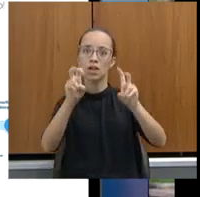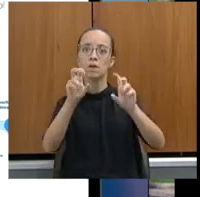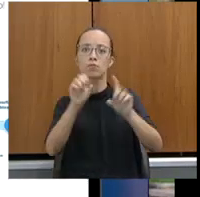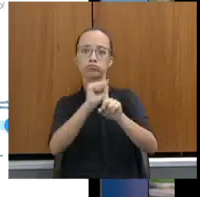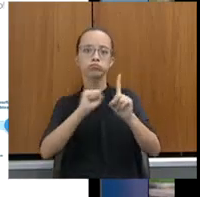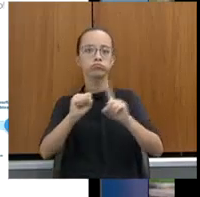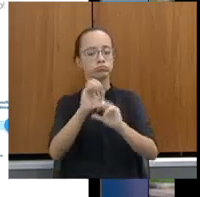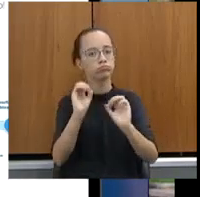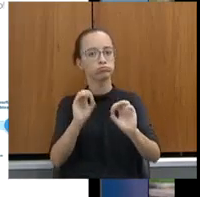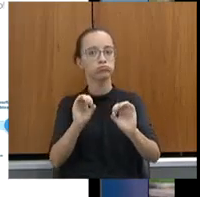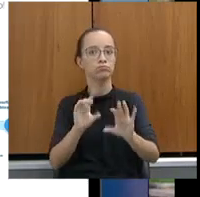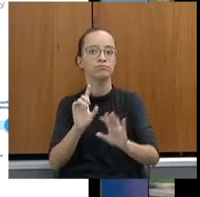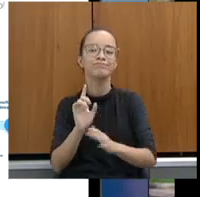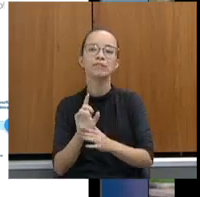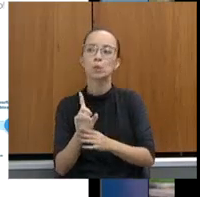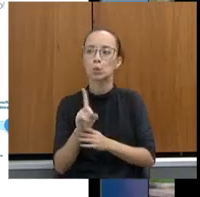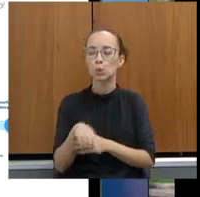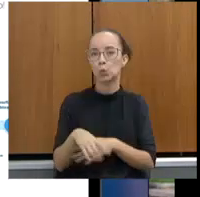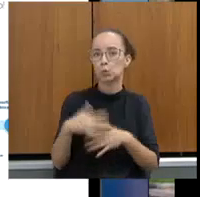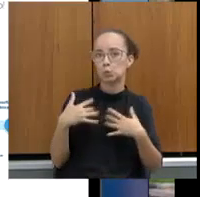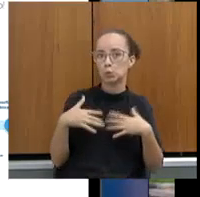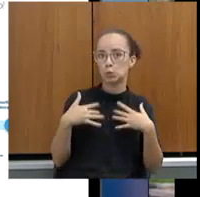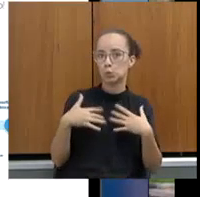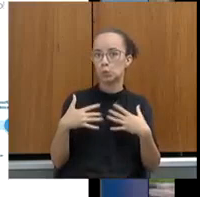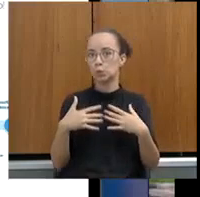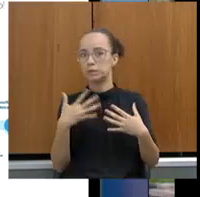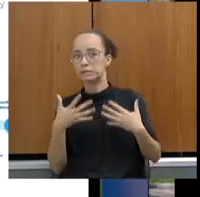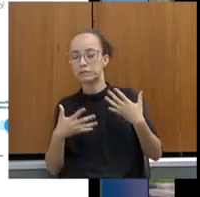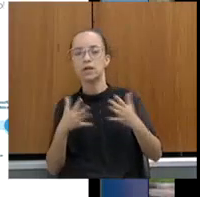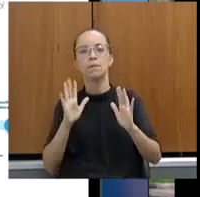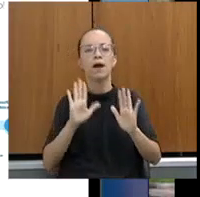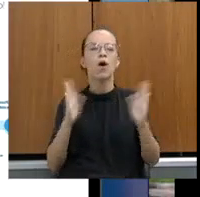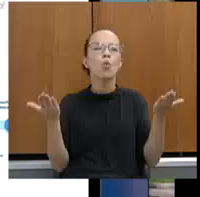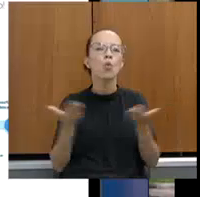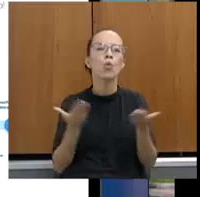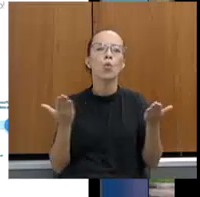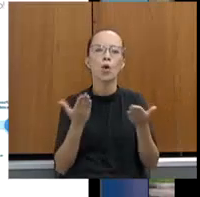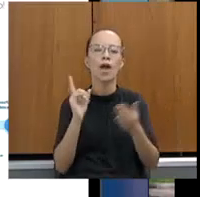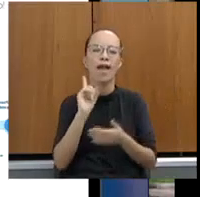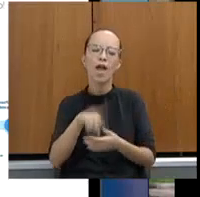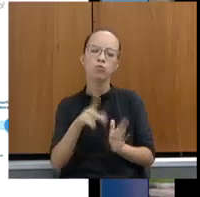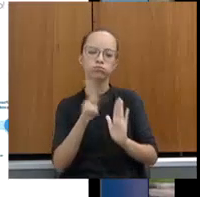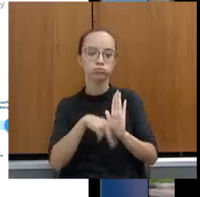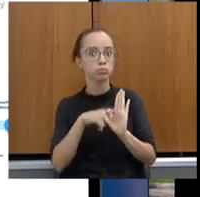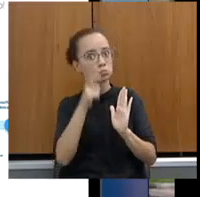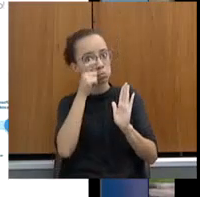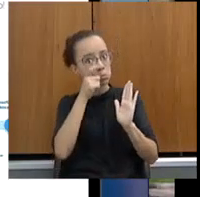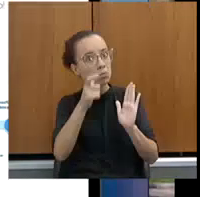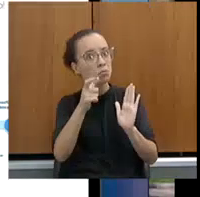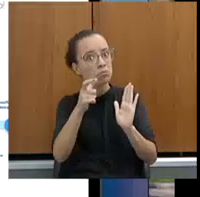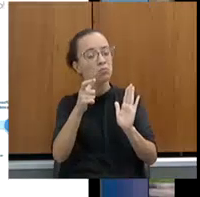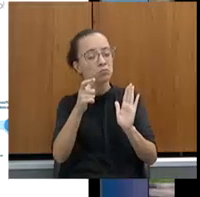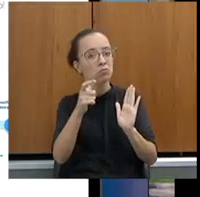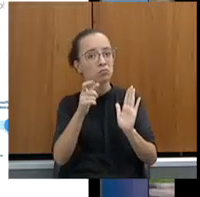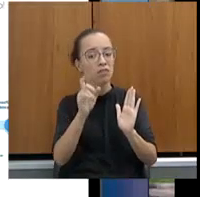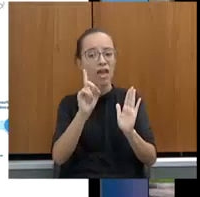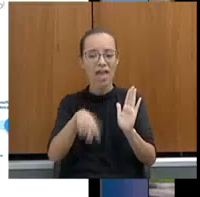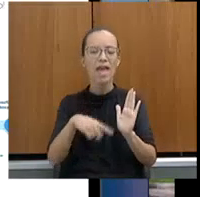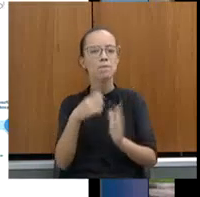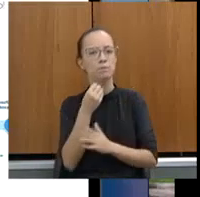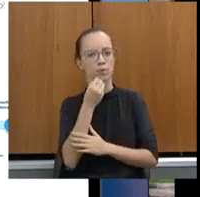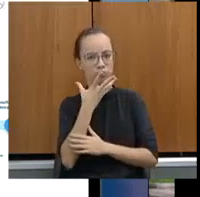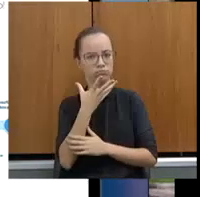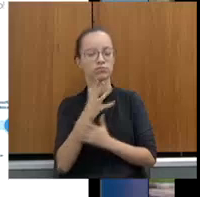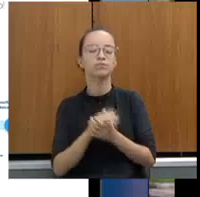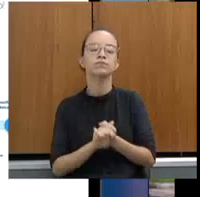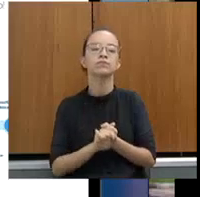sócio-educativo gerou uma certa polêmica, mas hoje nós vemos que é um projeto interessante para o Estado, é um projeto de sucesso. Nós